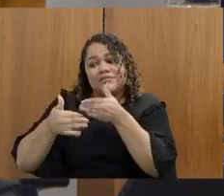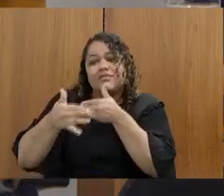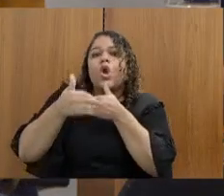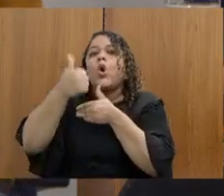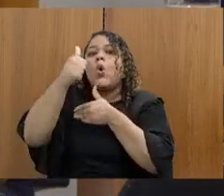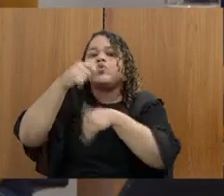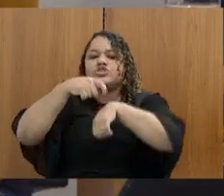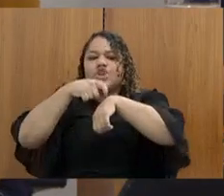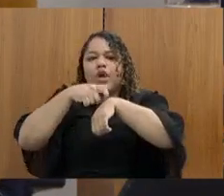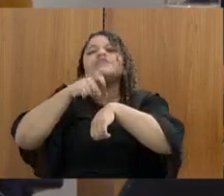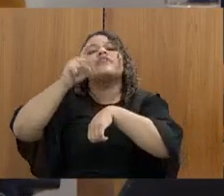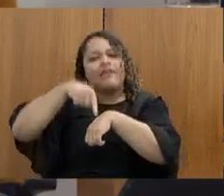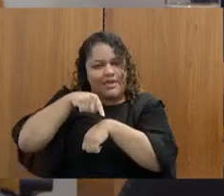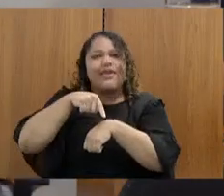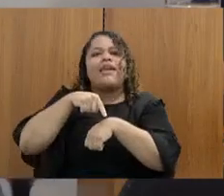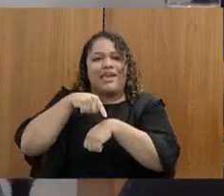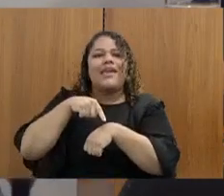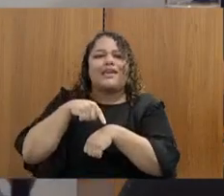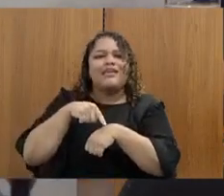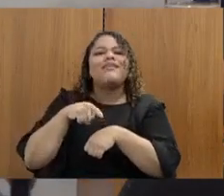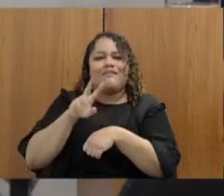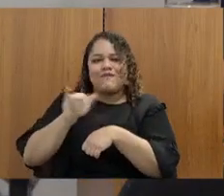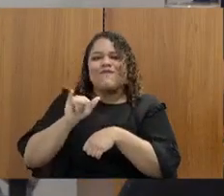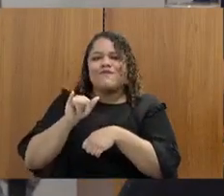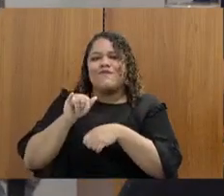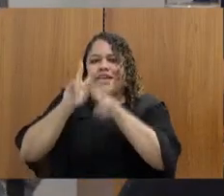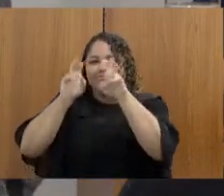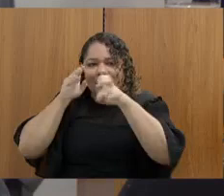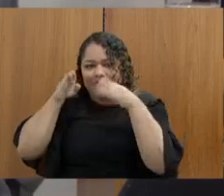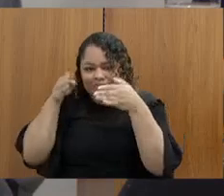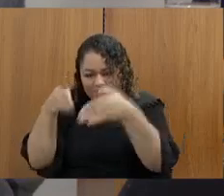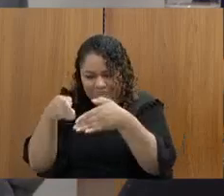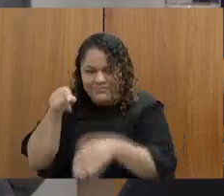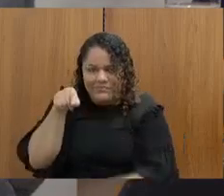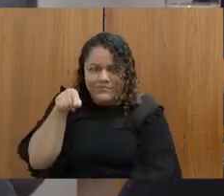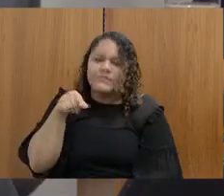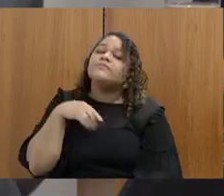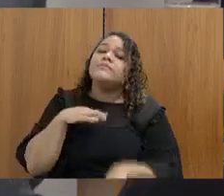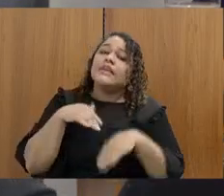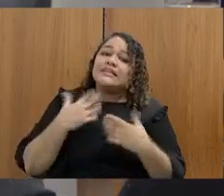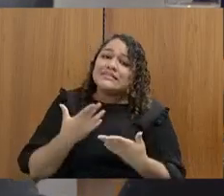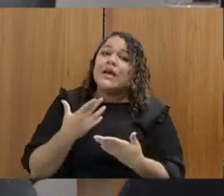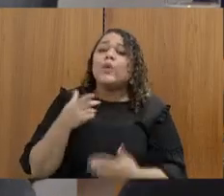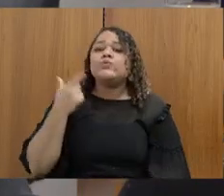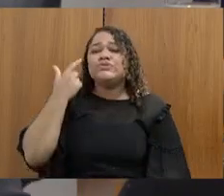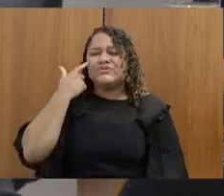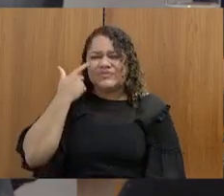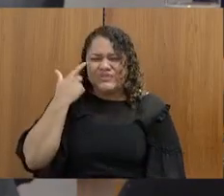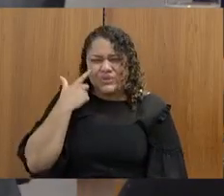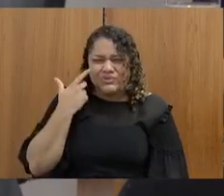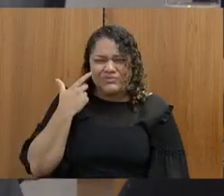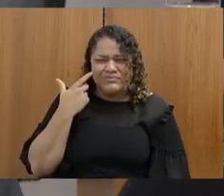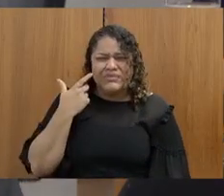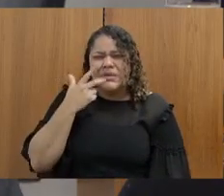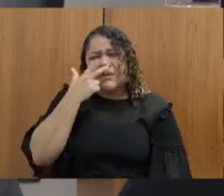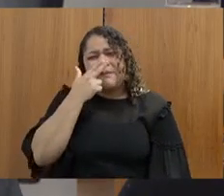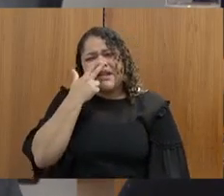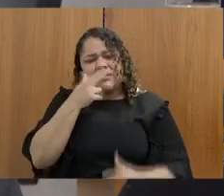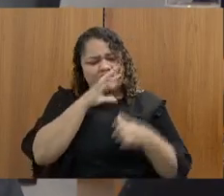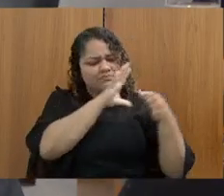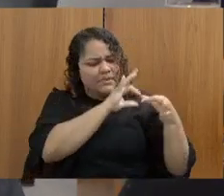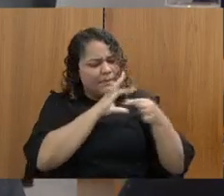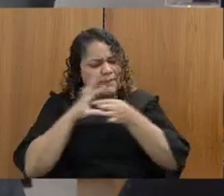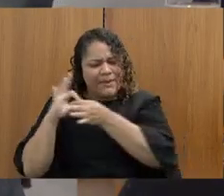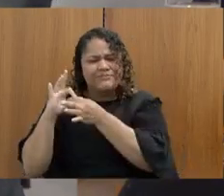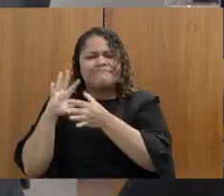nesse sentido, secretário, a gente percebe que as coisas estão tomando um rumo muito difícil,